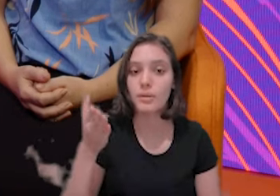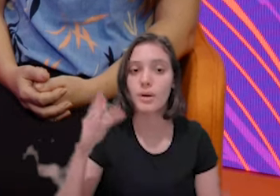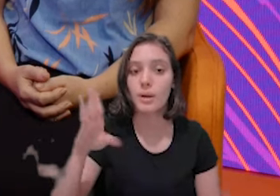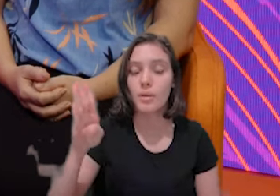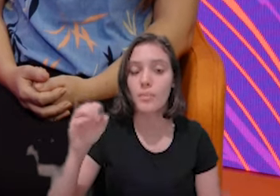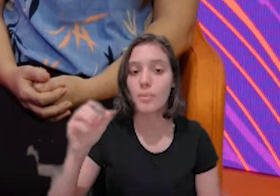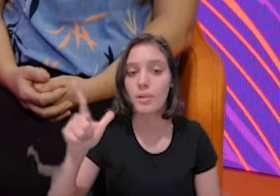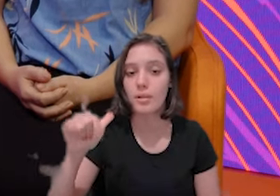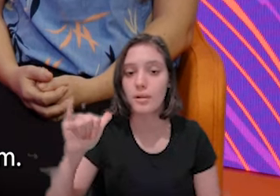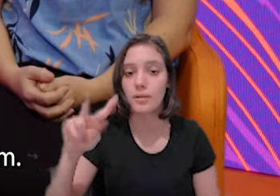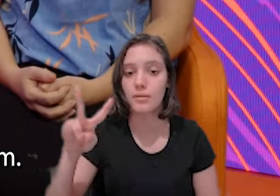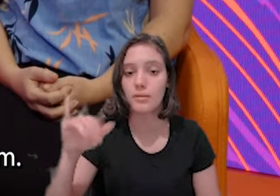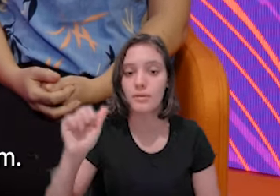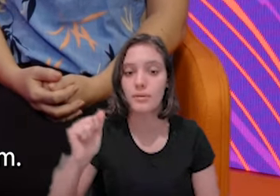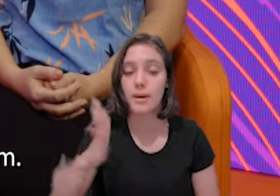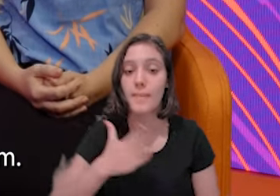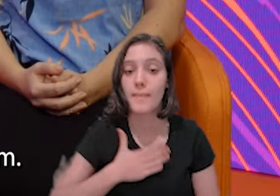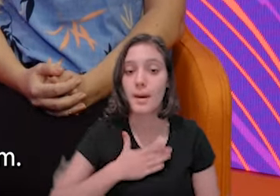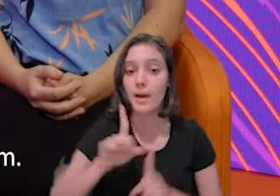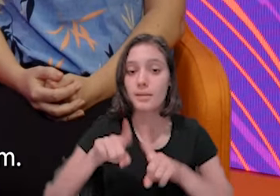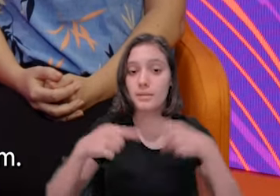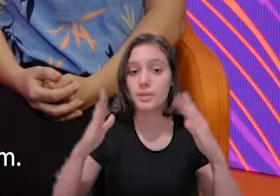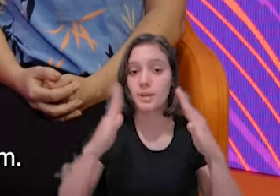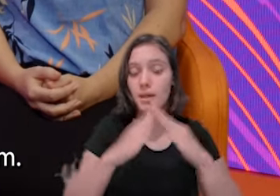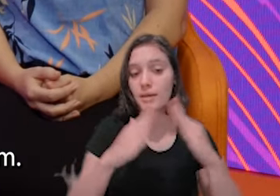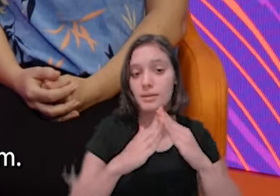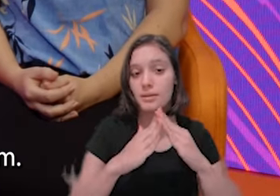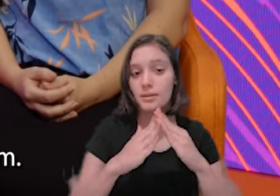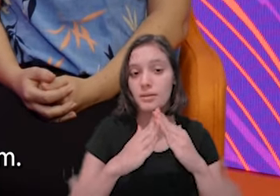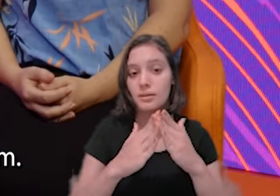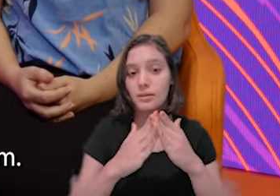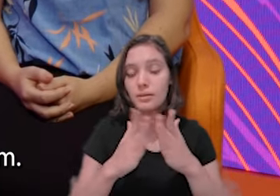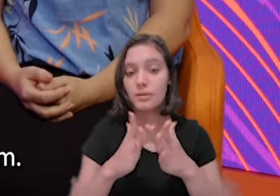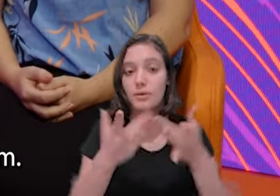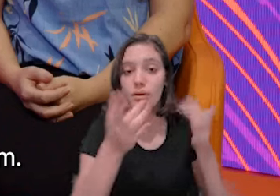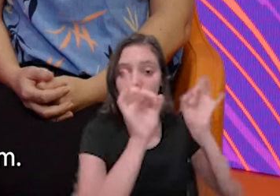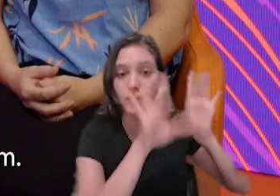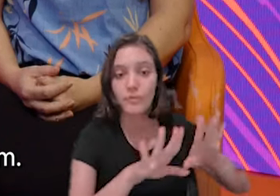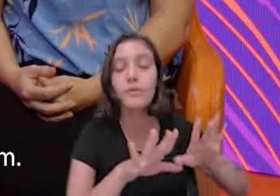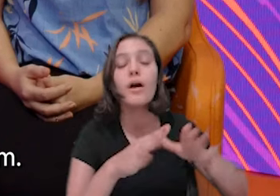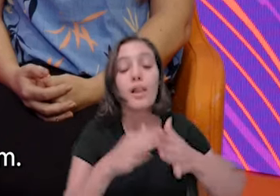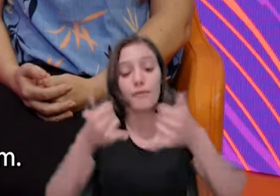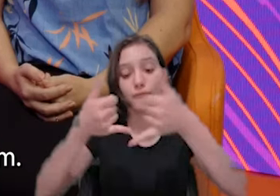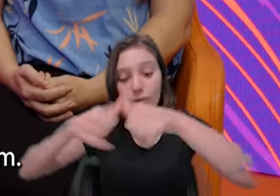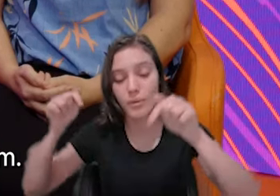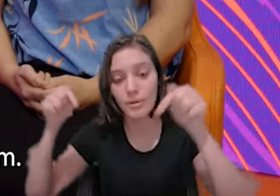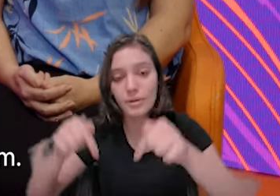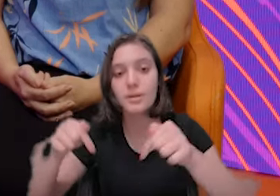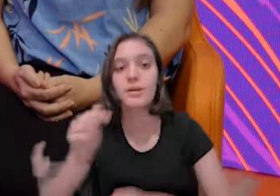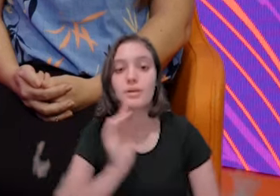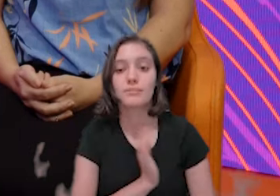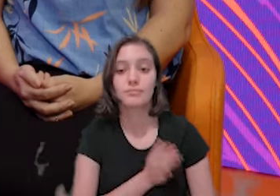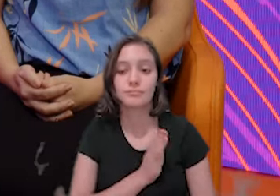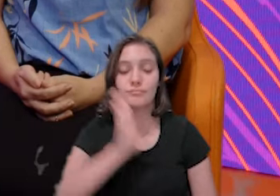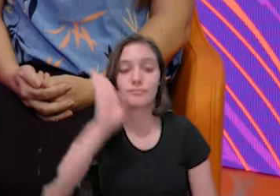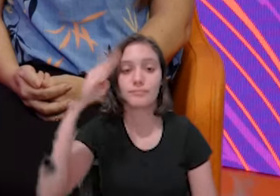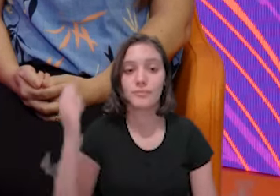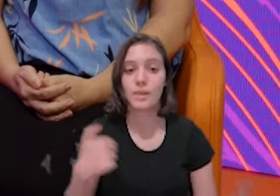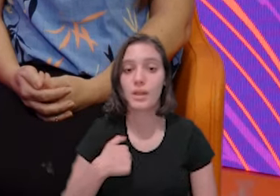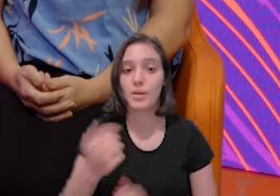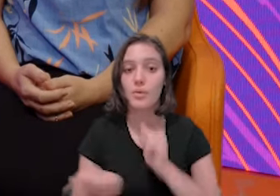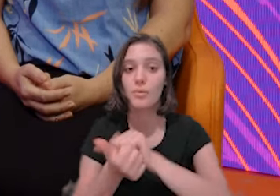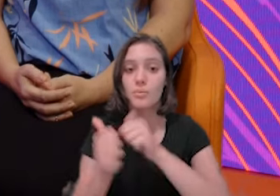o meu coração ficou aqui. Eu me adaptei, mas assim, procure, procure e procure sim